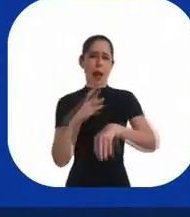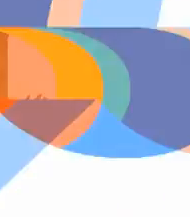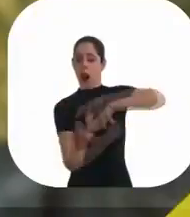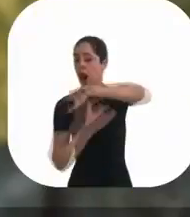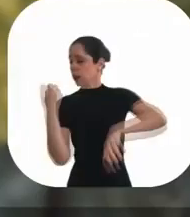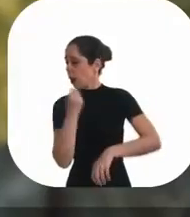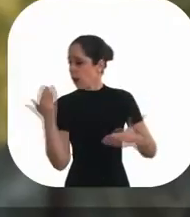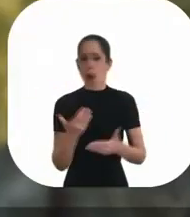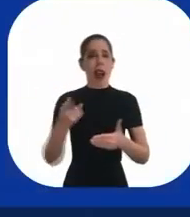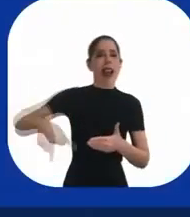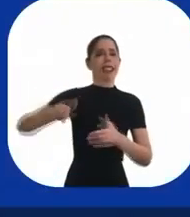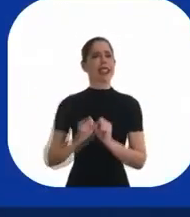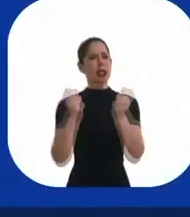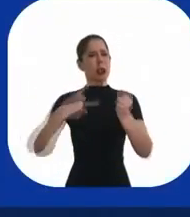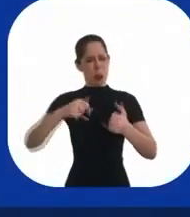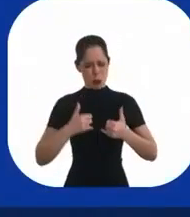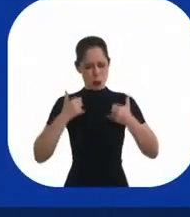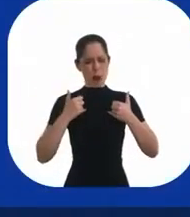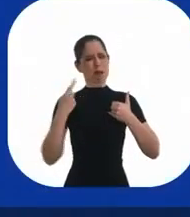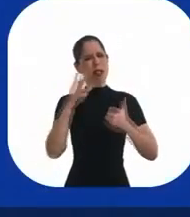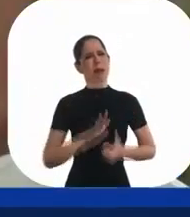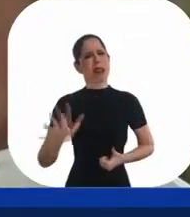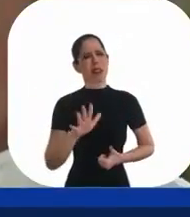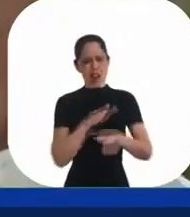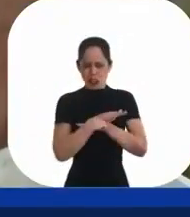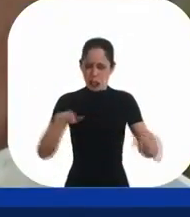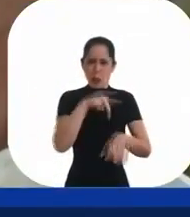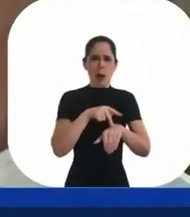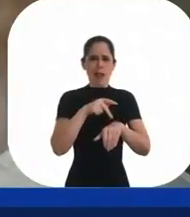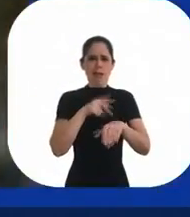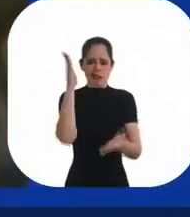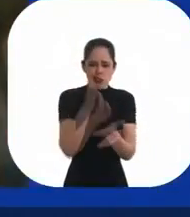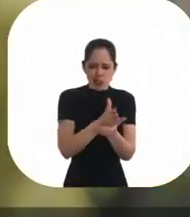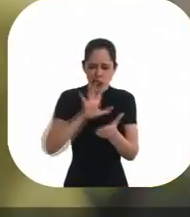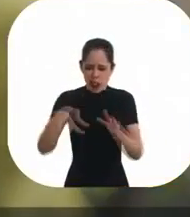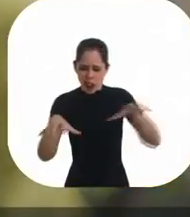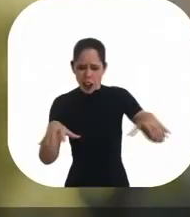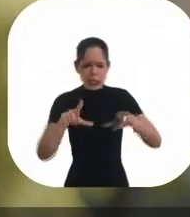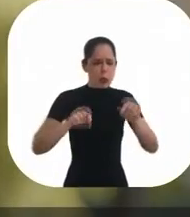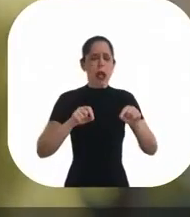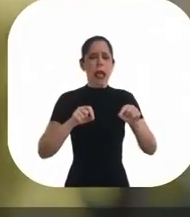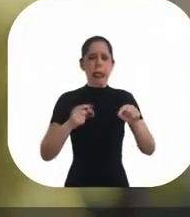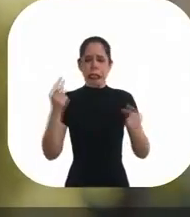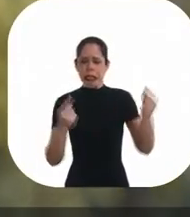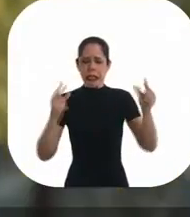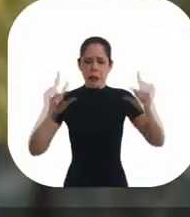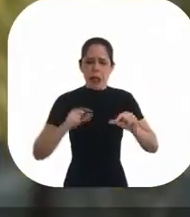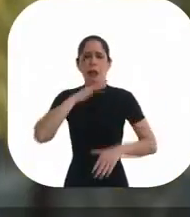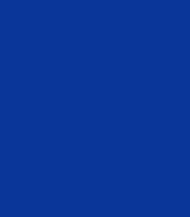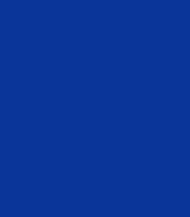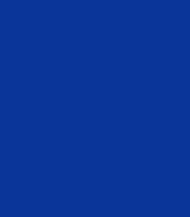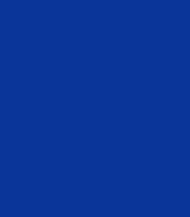caos. De gente que destrói o nosso orgulho de ser brasileiro. Chega desse país dividido, chega de escolher sempre o menos pior.